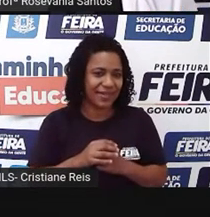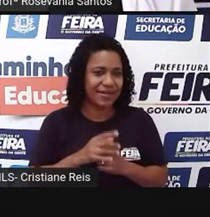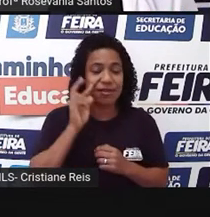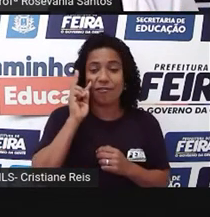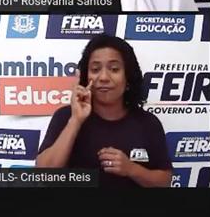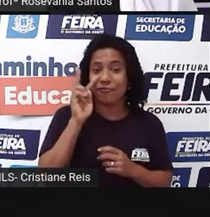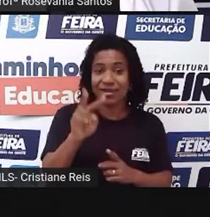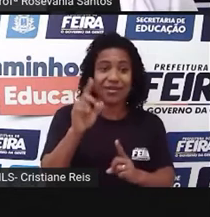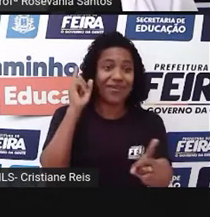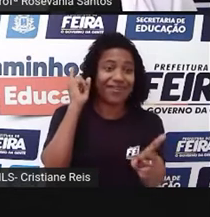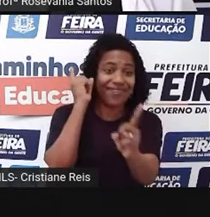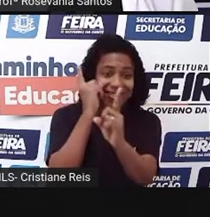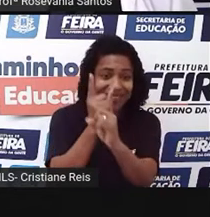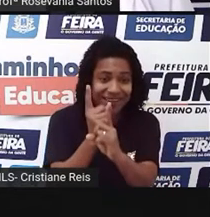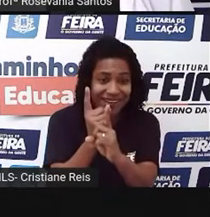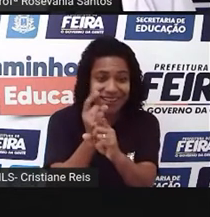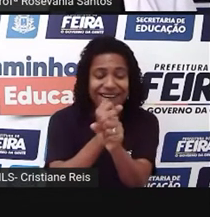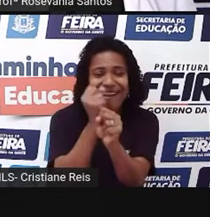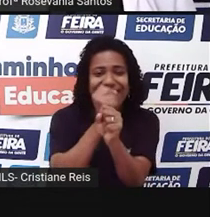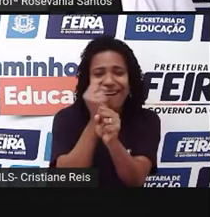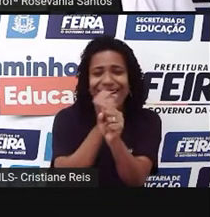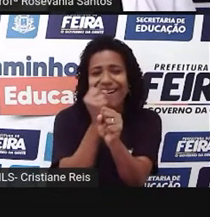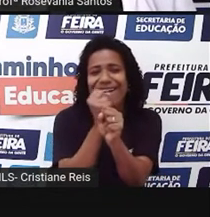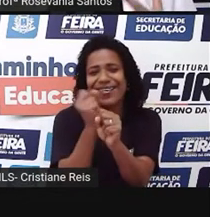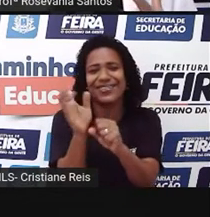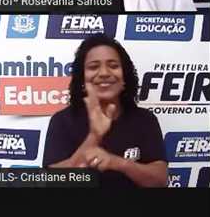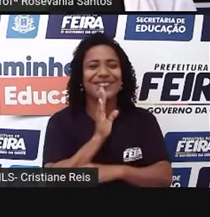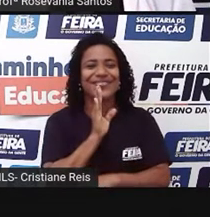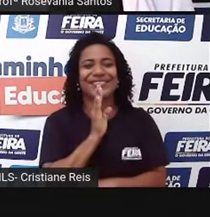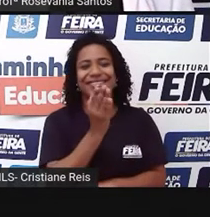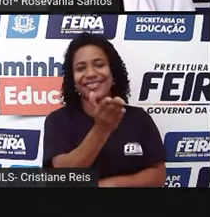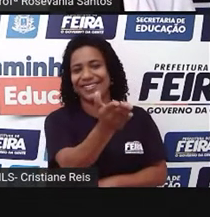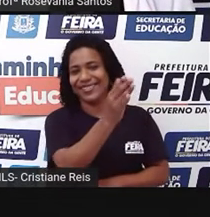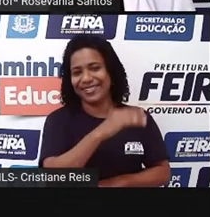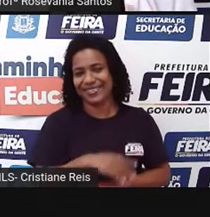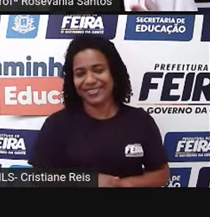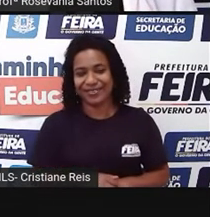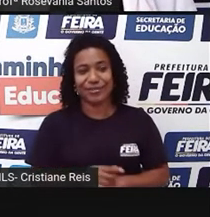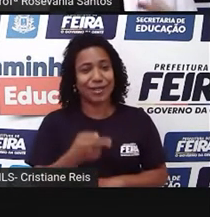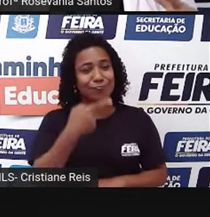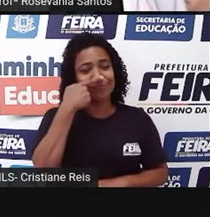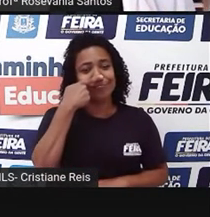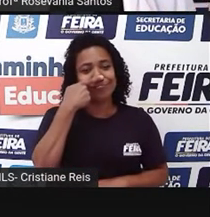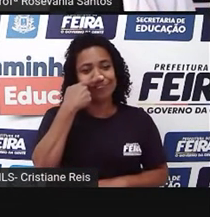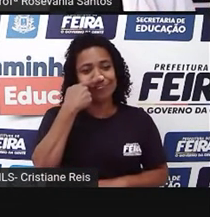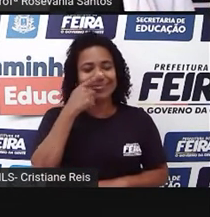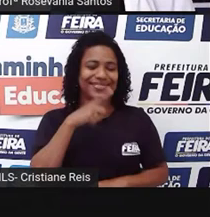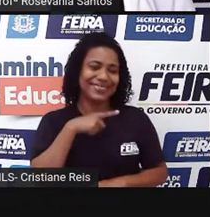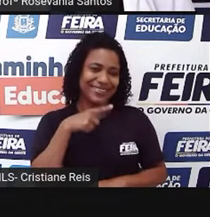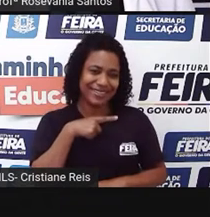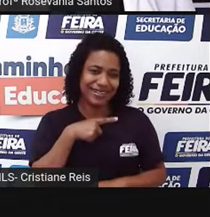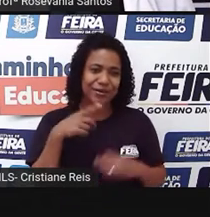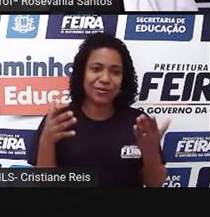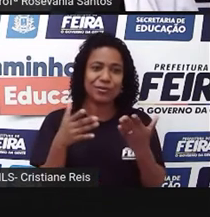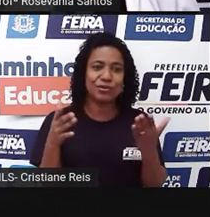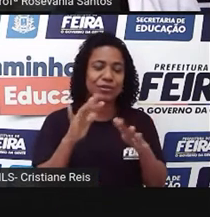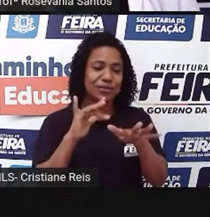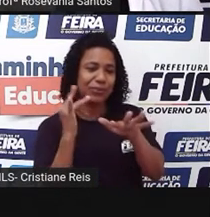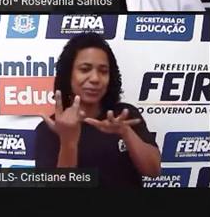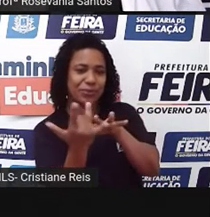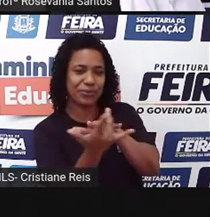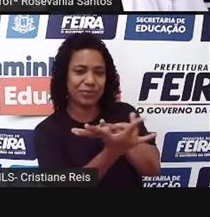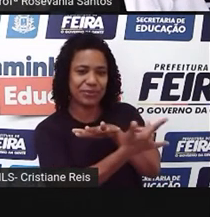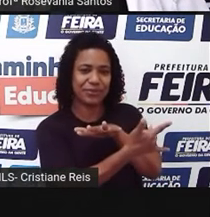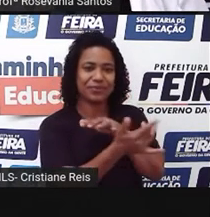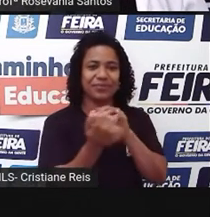até o próprio vendedor de anos ali, que já tem tanta proximidade. Hoje a gente tem as redes sociais, né? E você passa